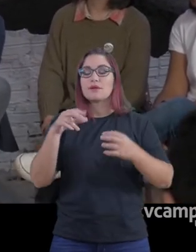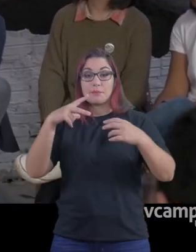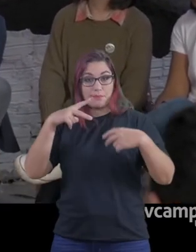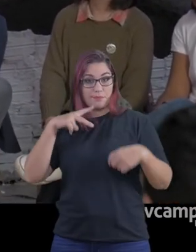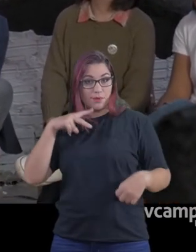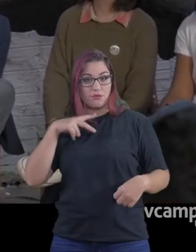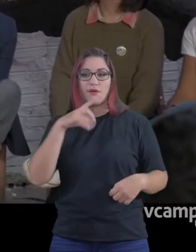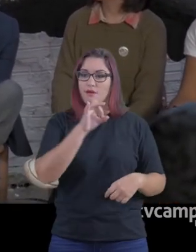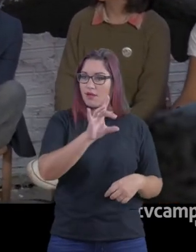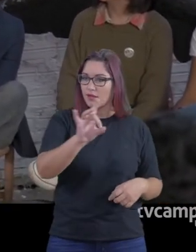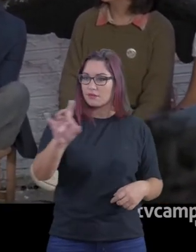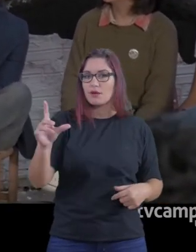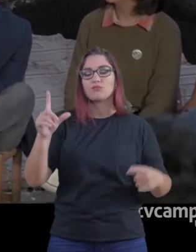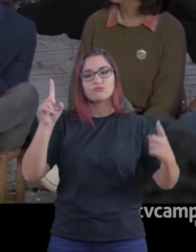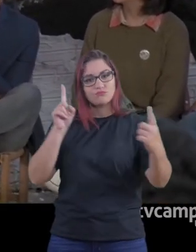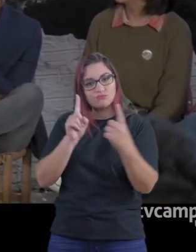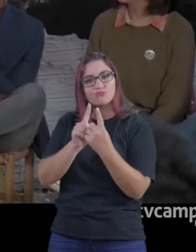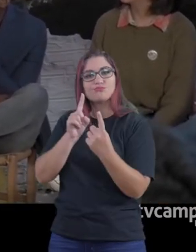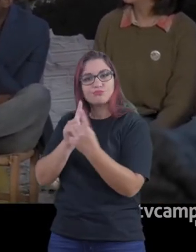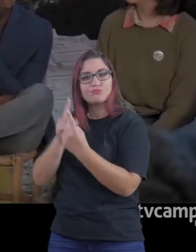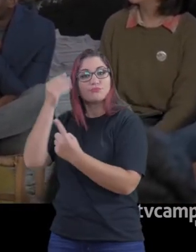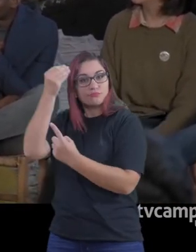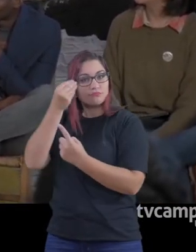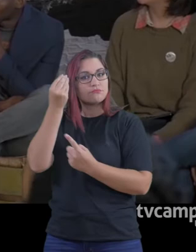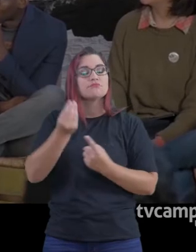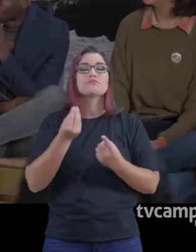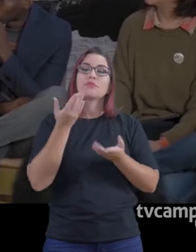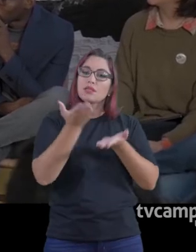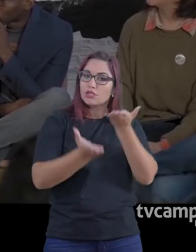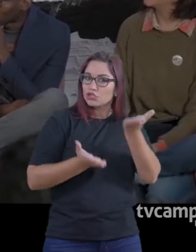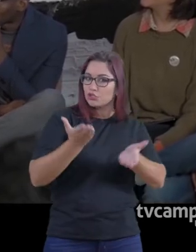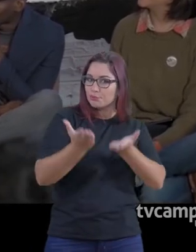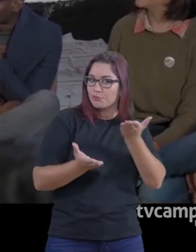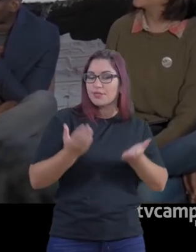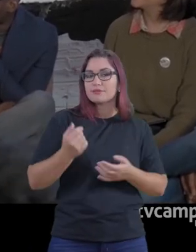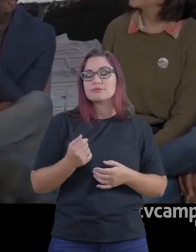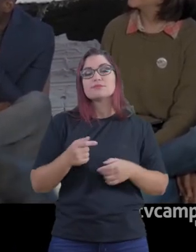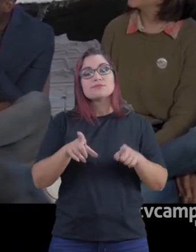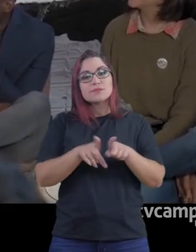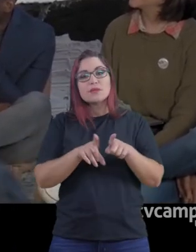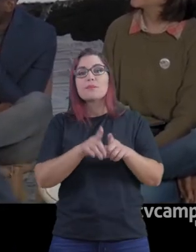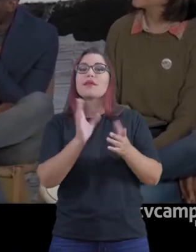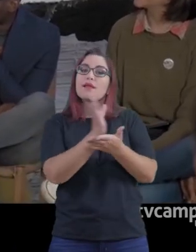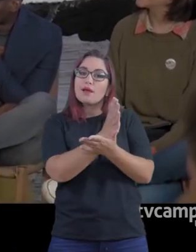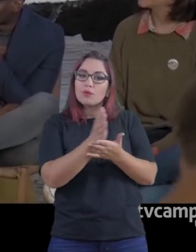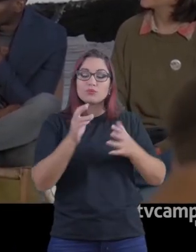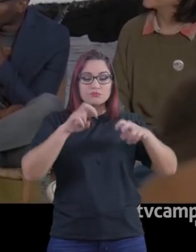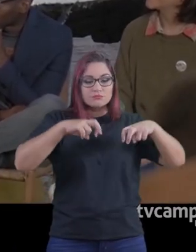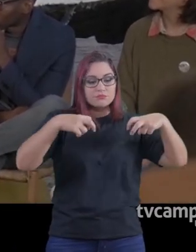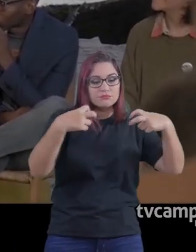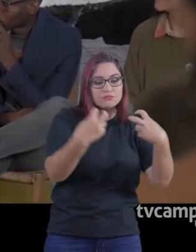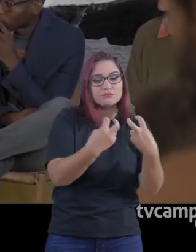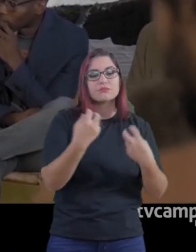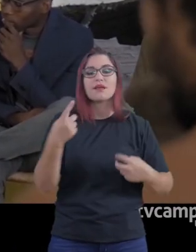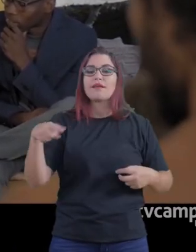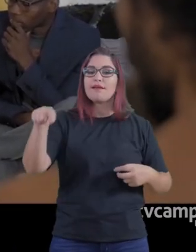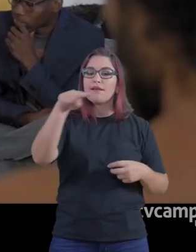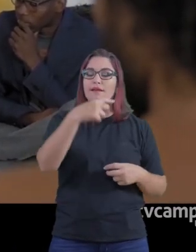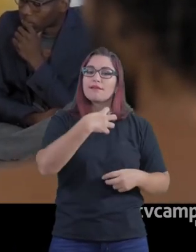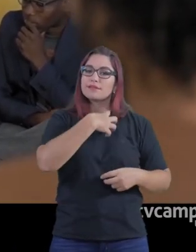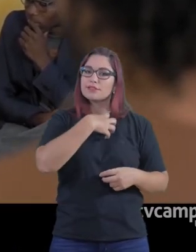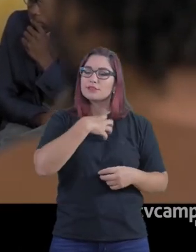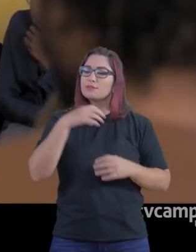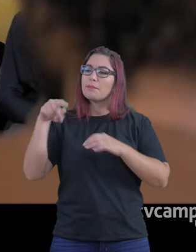de sensibilização, de formação crítica sobre o tema das migrações e do refúgio, no sentido de promover